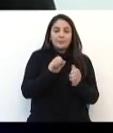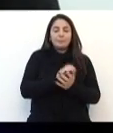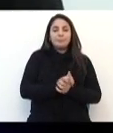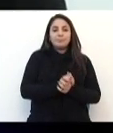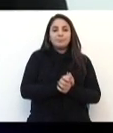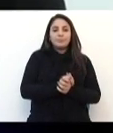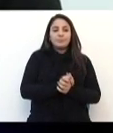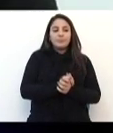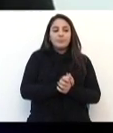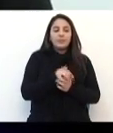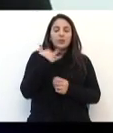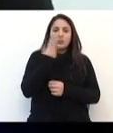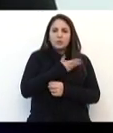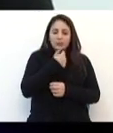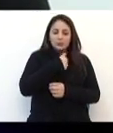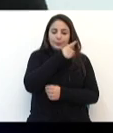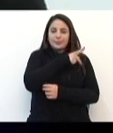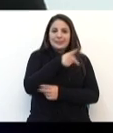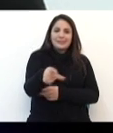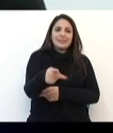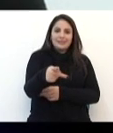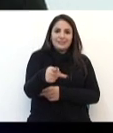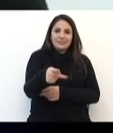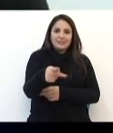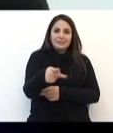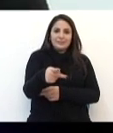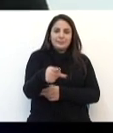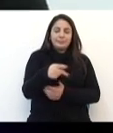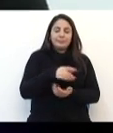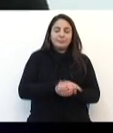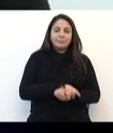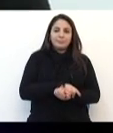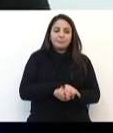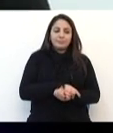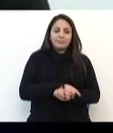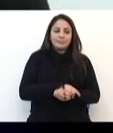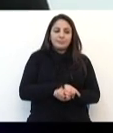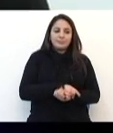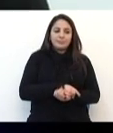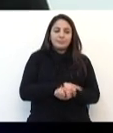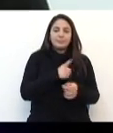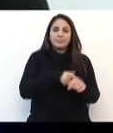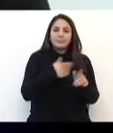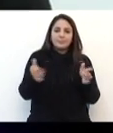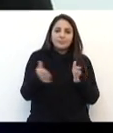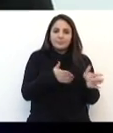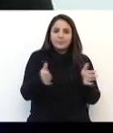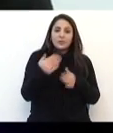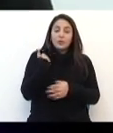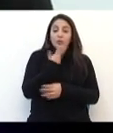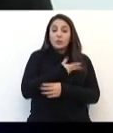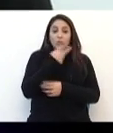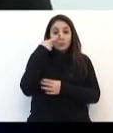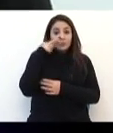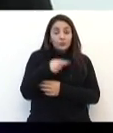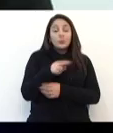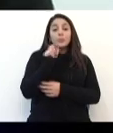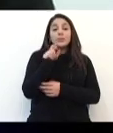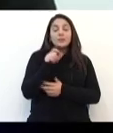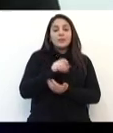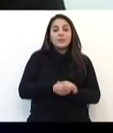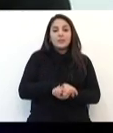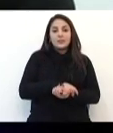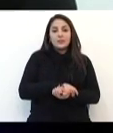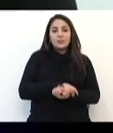A gente, na época, eu estava de presidente do Guardiões da Vida e, na época, nós vimos